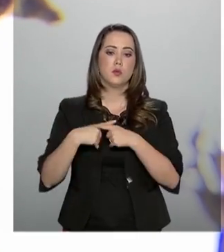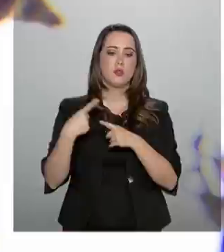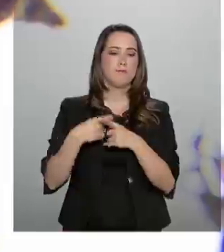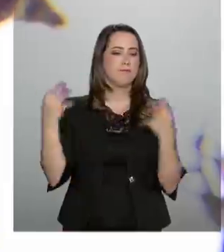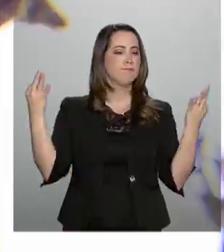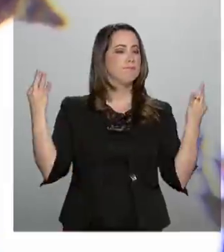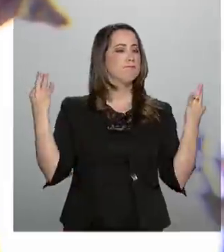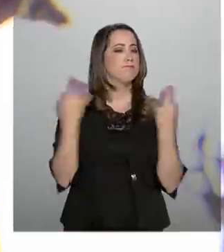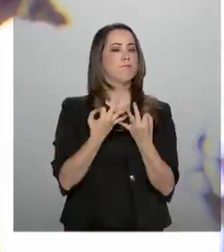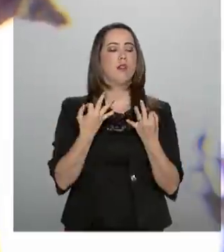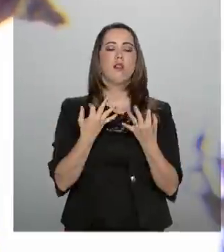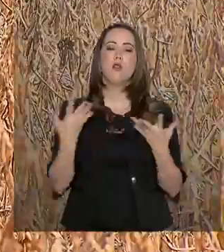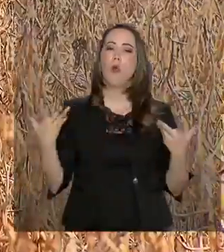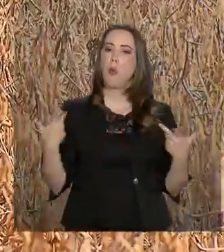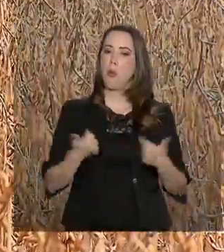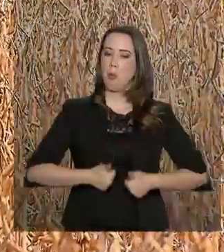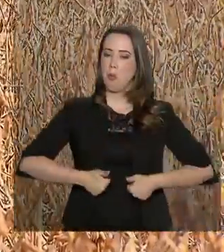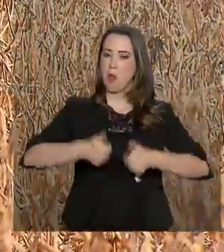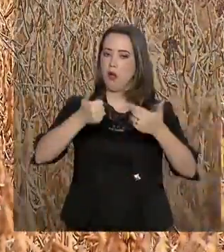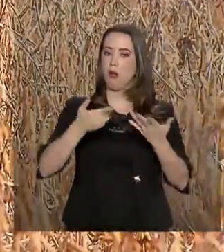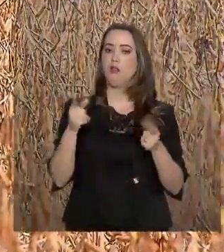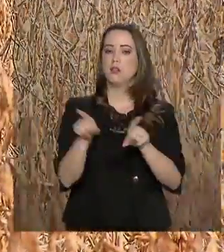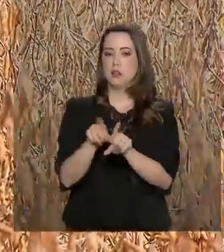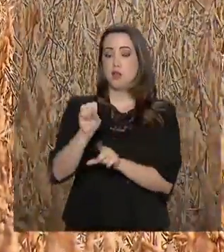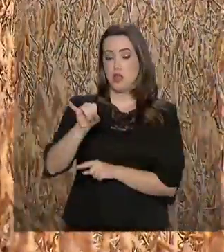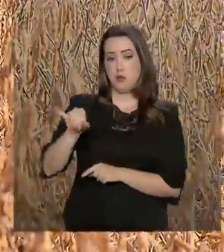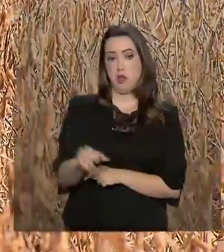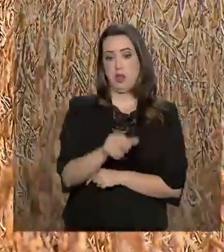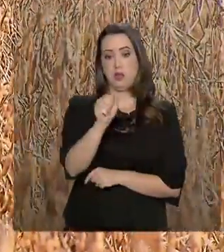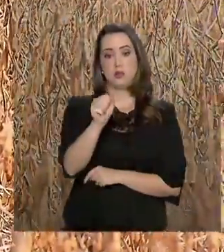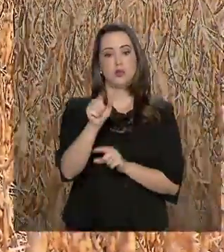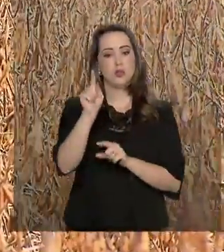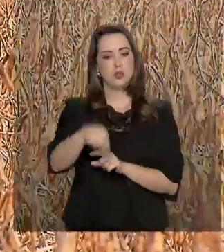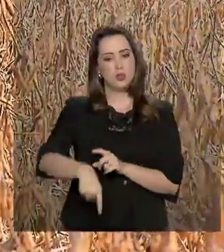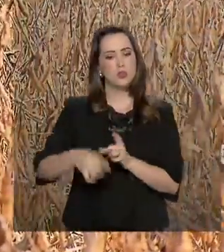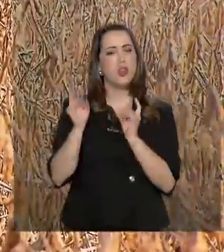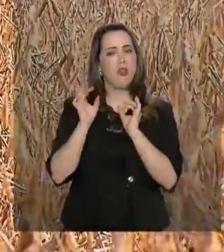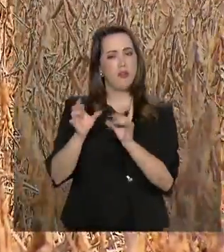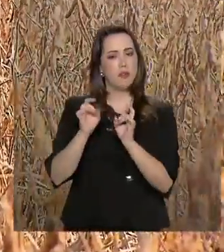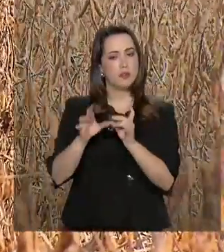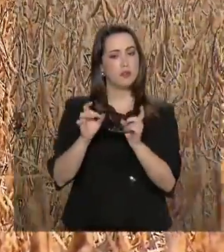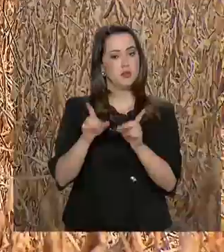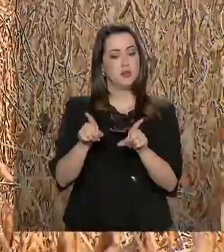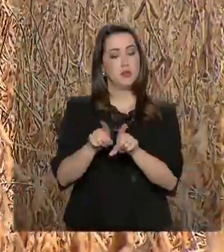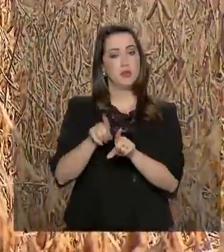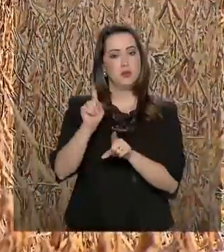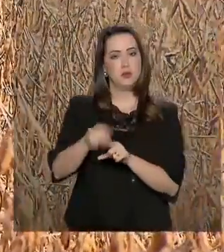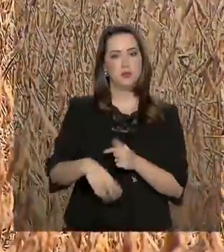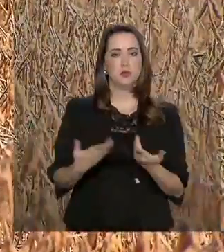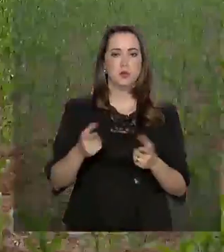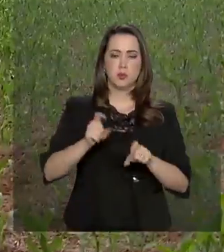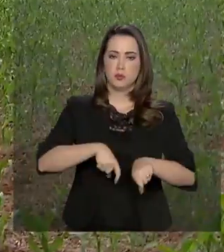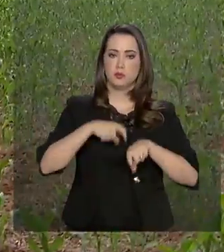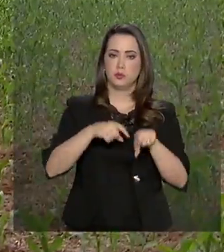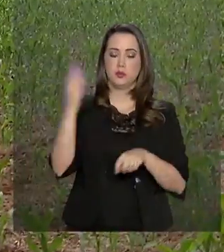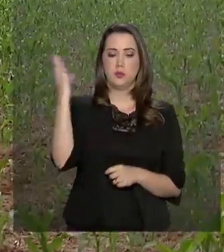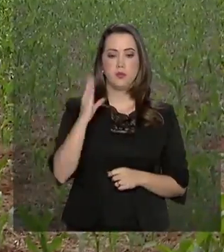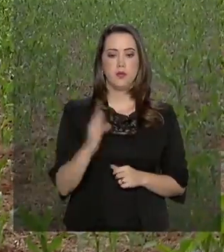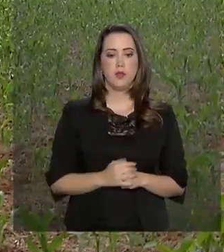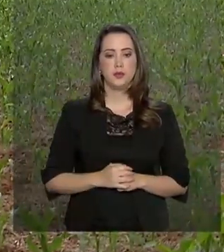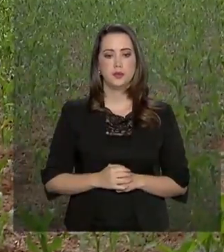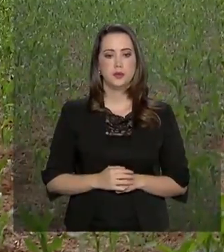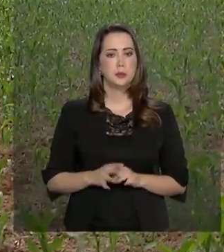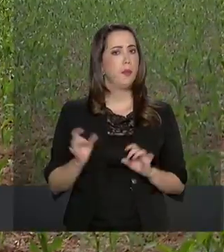qualidade que ela tem. E a soja é o grande mercado para a agricultura brasileira. Para